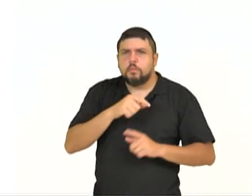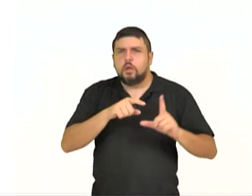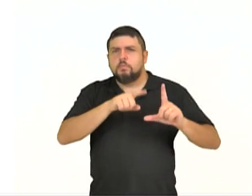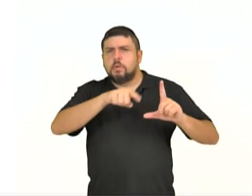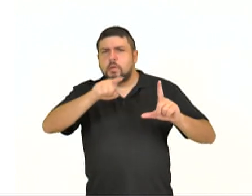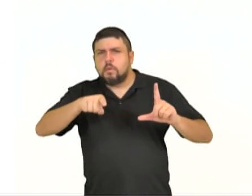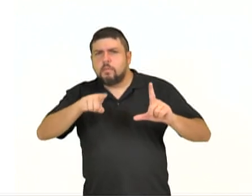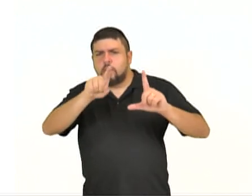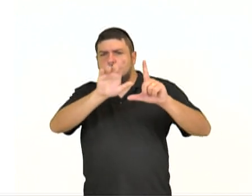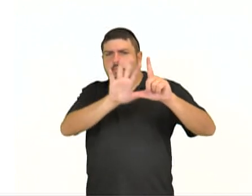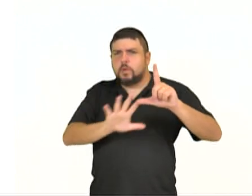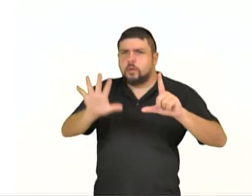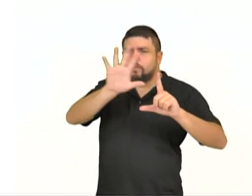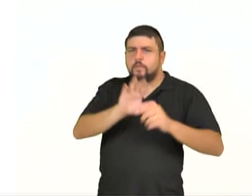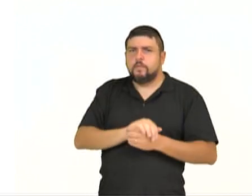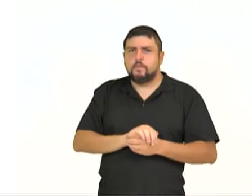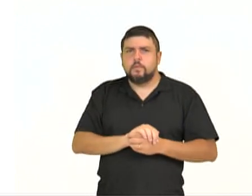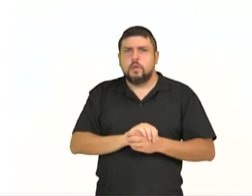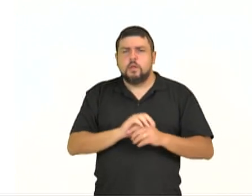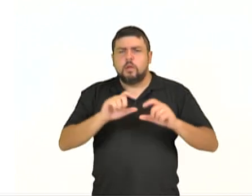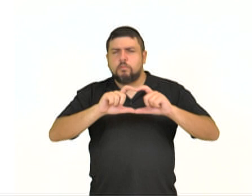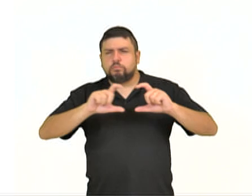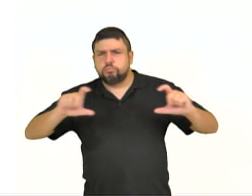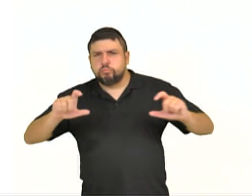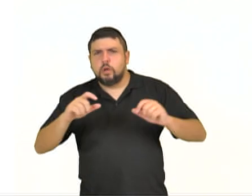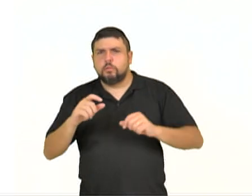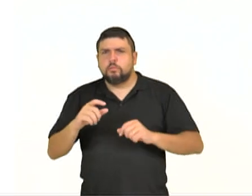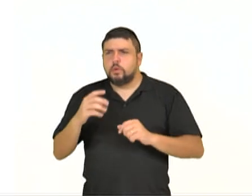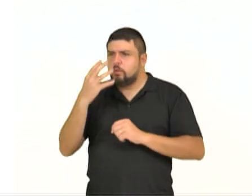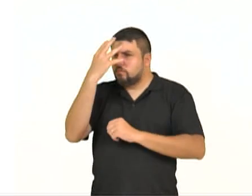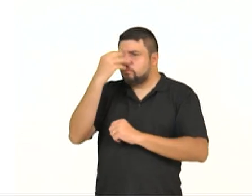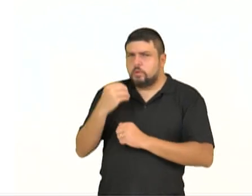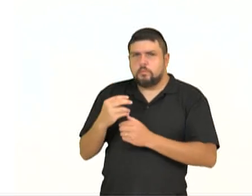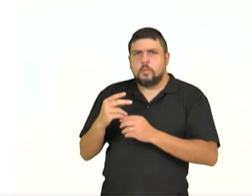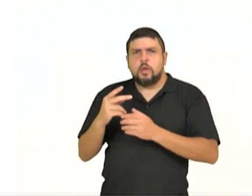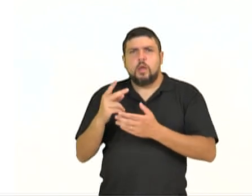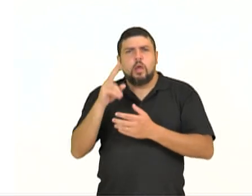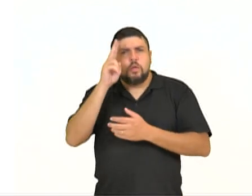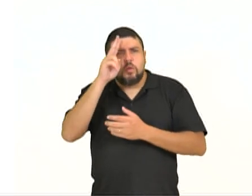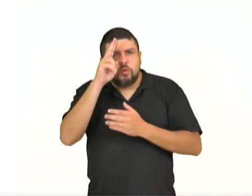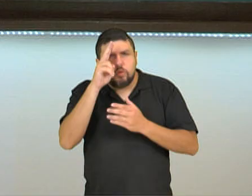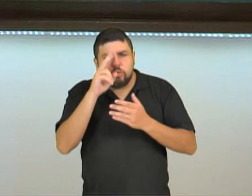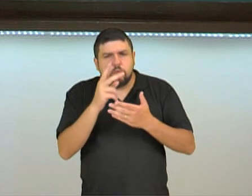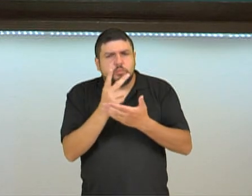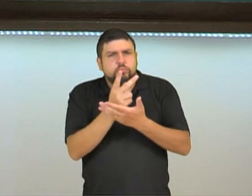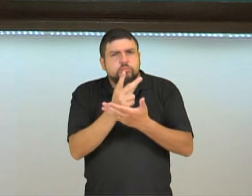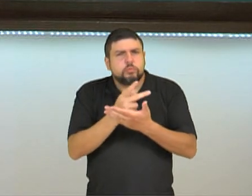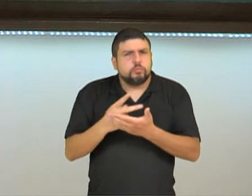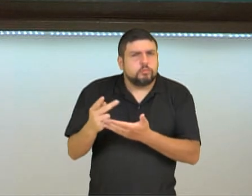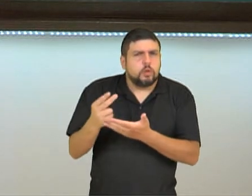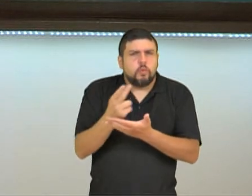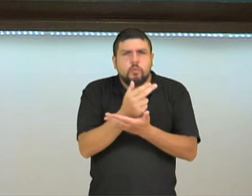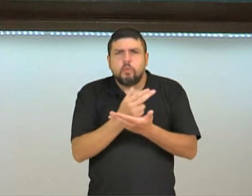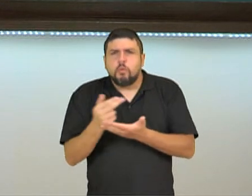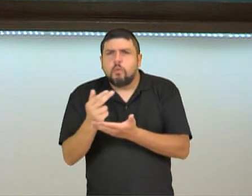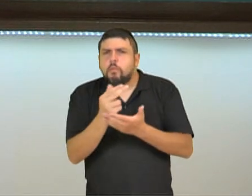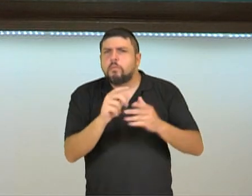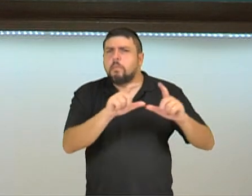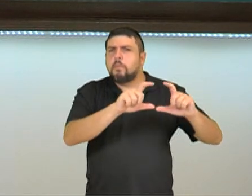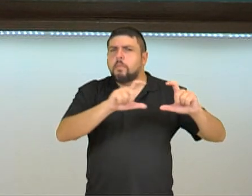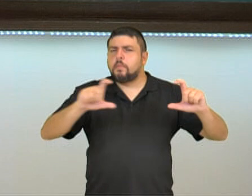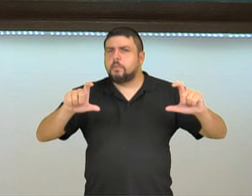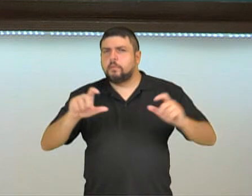infográfico, charge, caricatura, mapa, história em quadrinhos e ilustração. Veja só, você deve ter